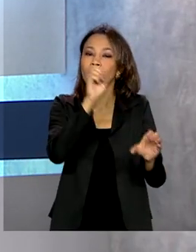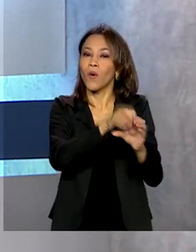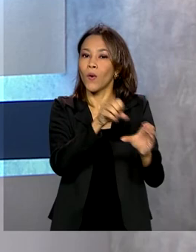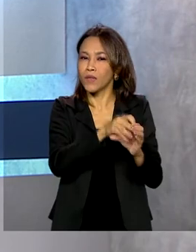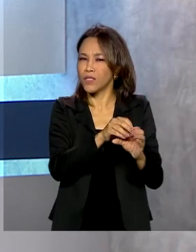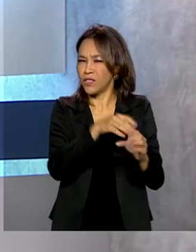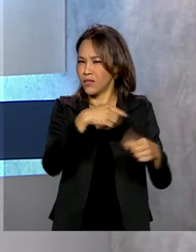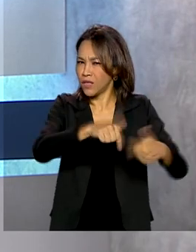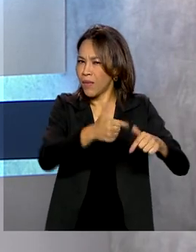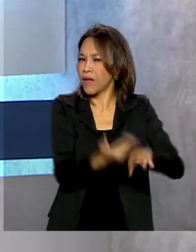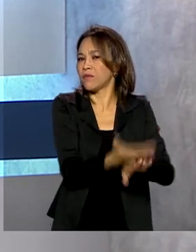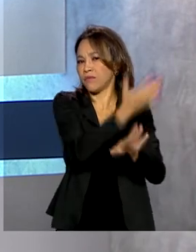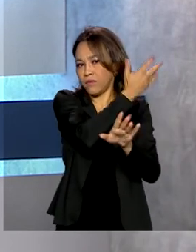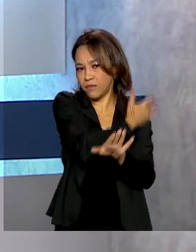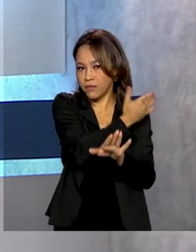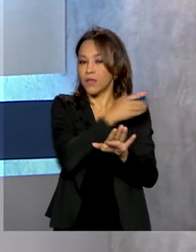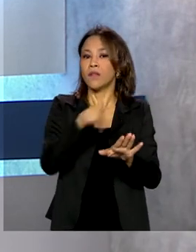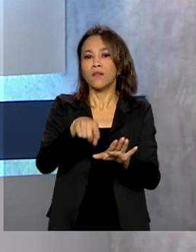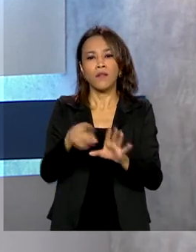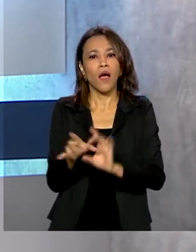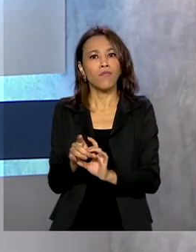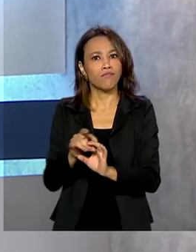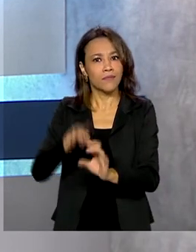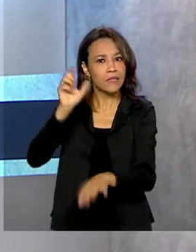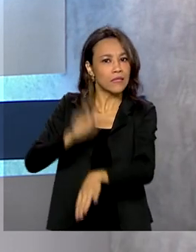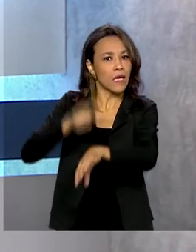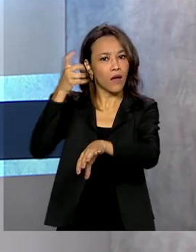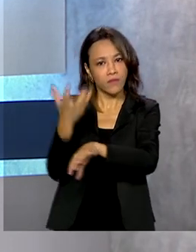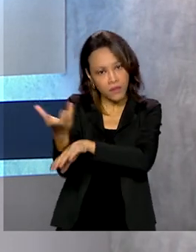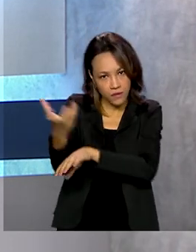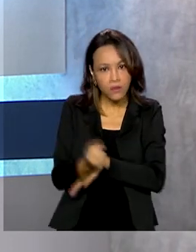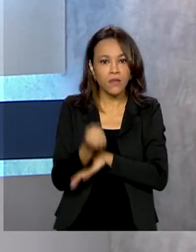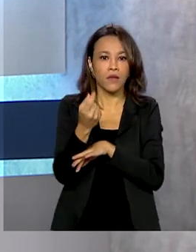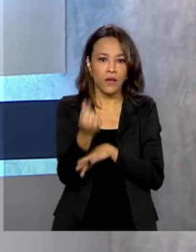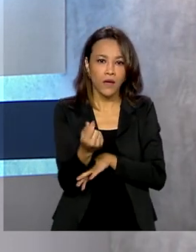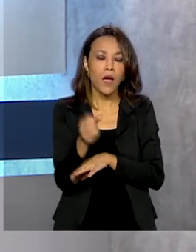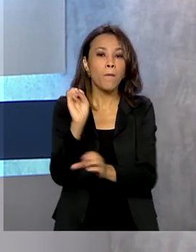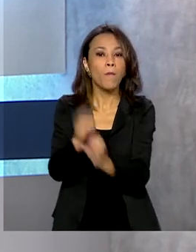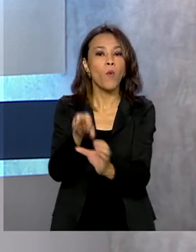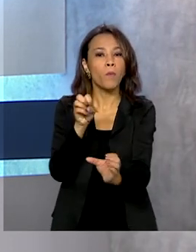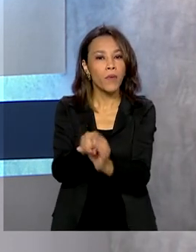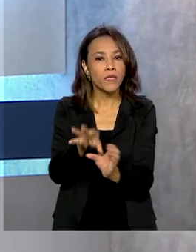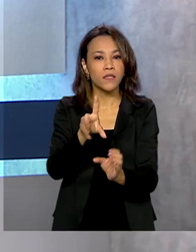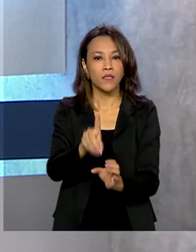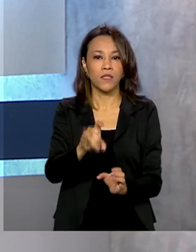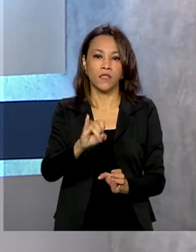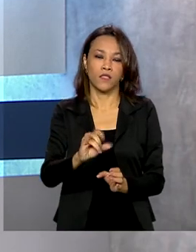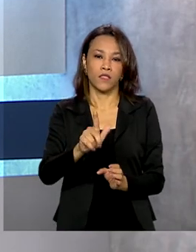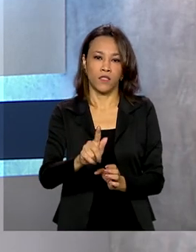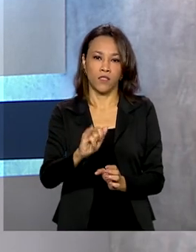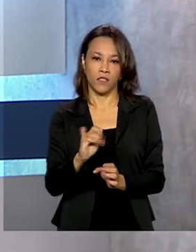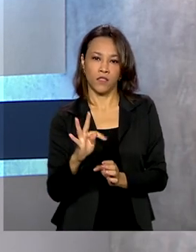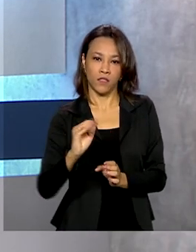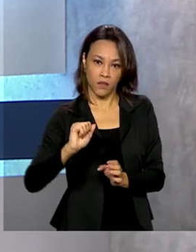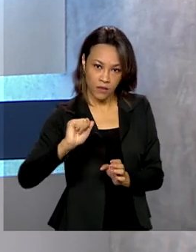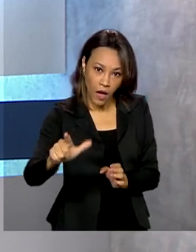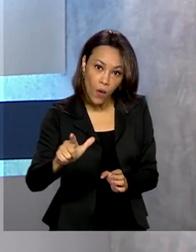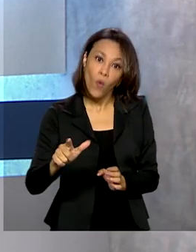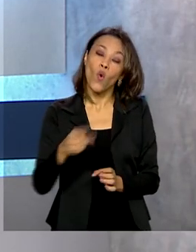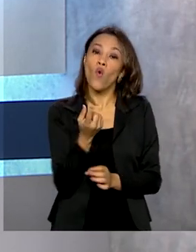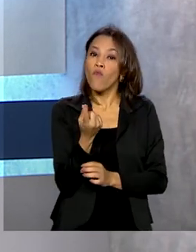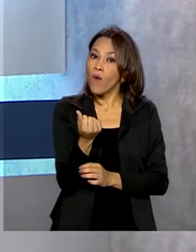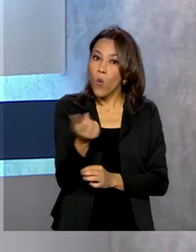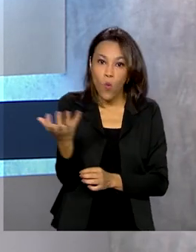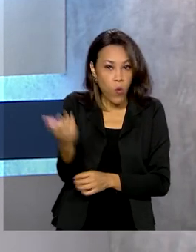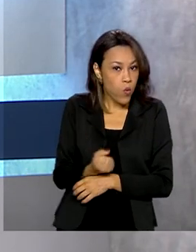O recurso ficou disponível automaticamente para os trabalhadores em poupanças digitais da Caixa. Os valores que não forem